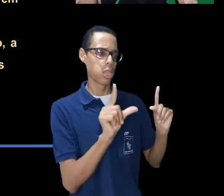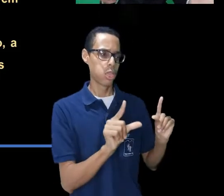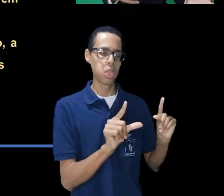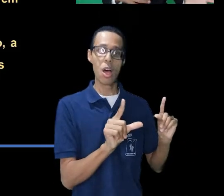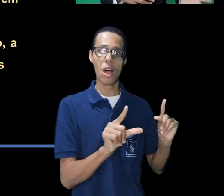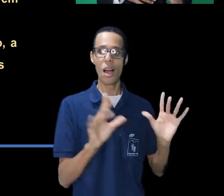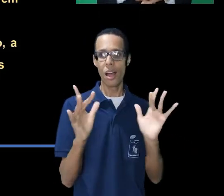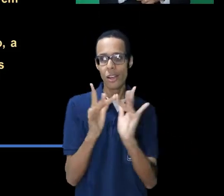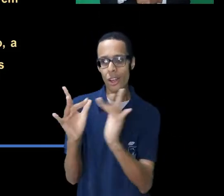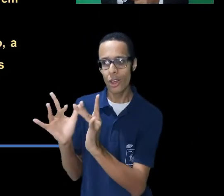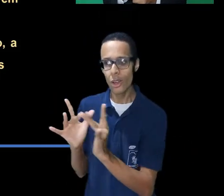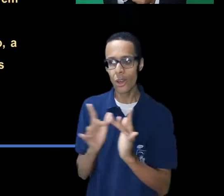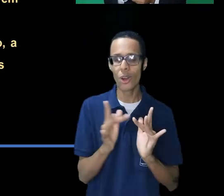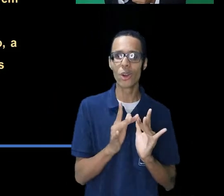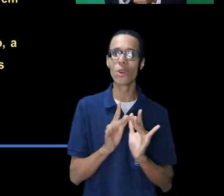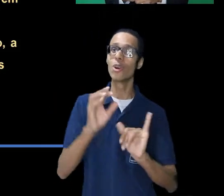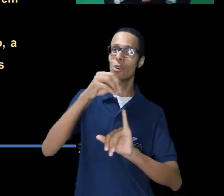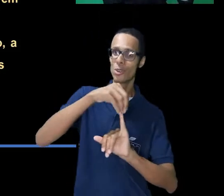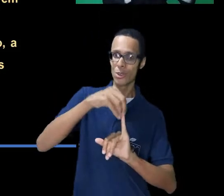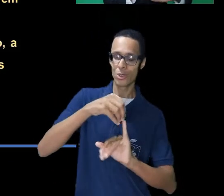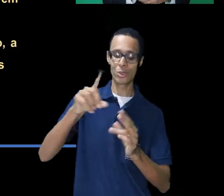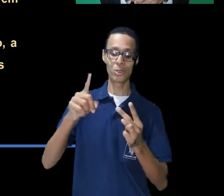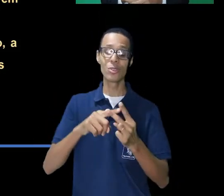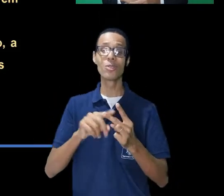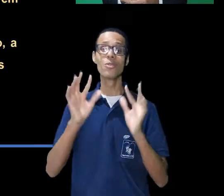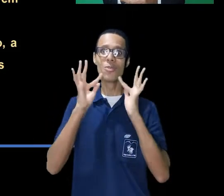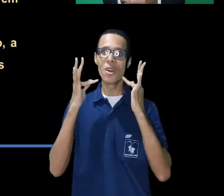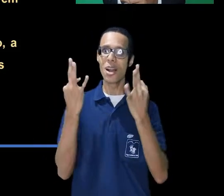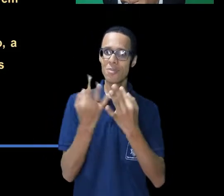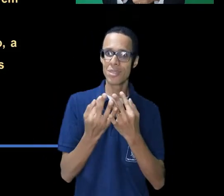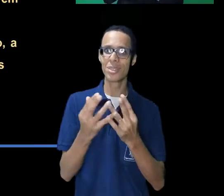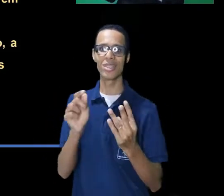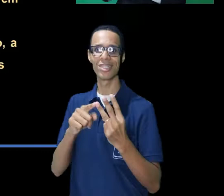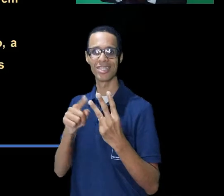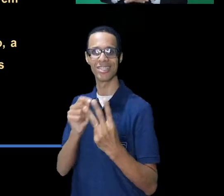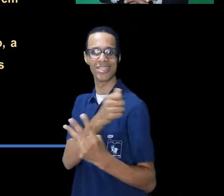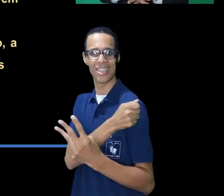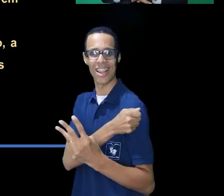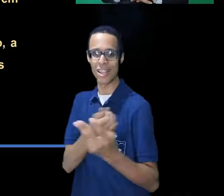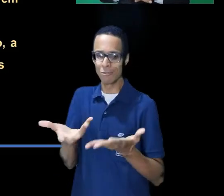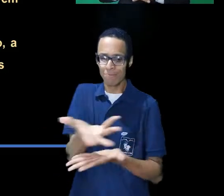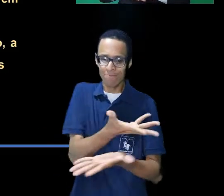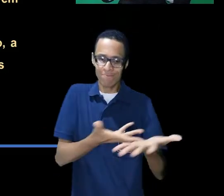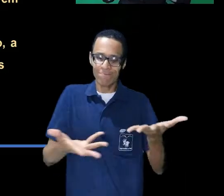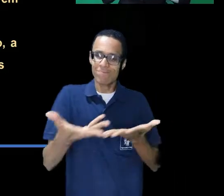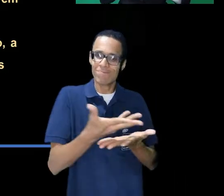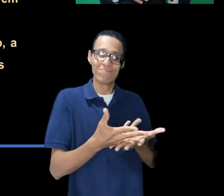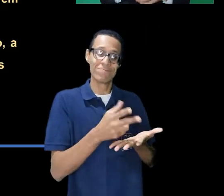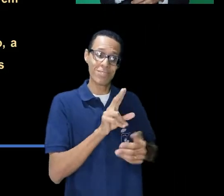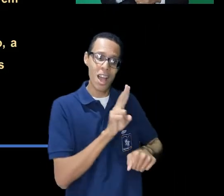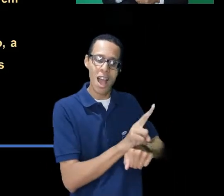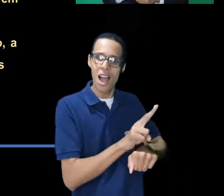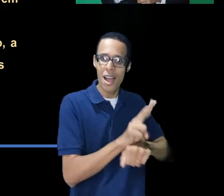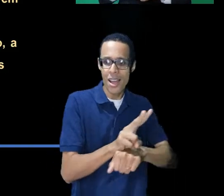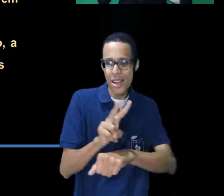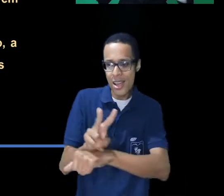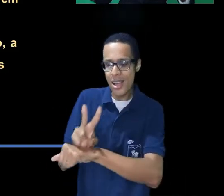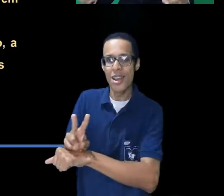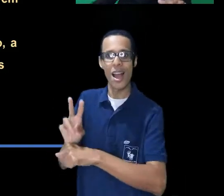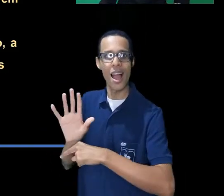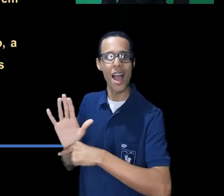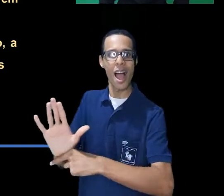dinâmica que ocorreu no atendimento de equipe às profissionais do AE e relatar como as estratégias, nesse período,